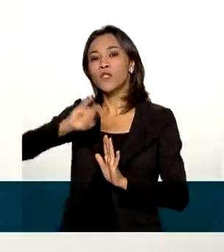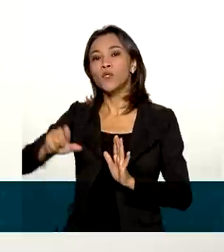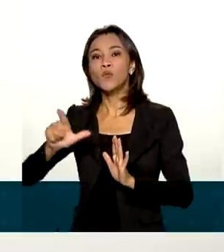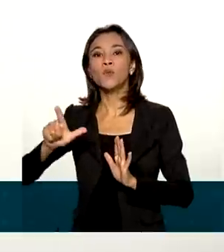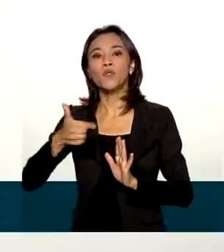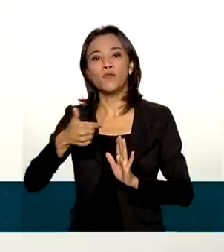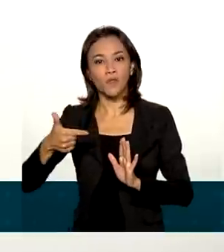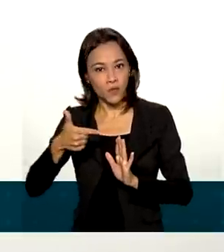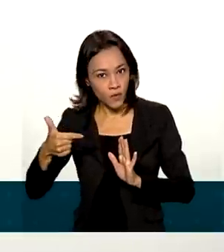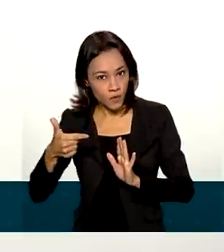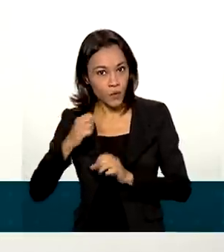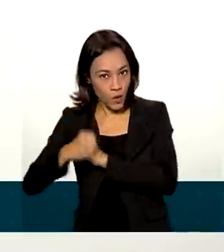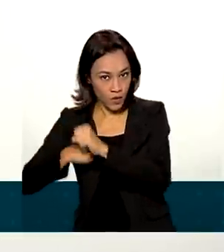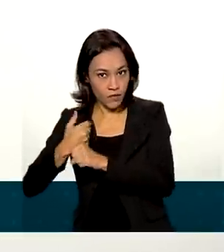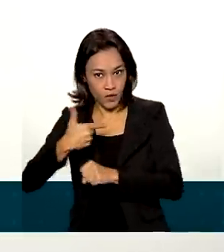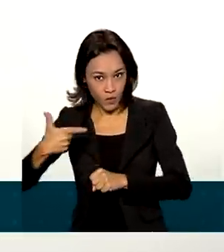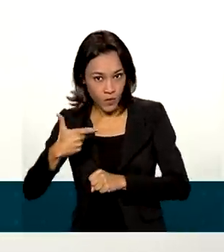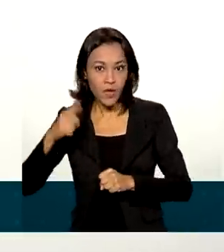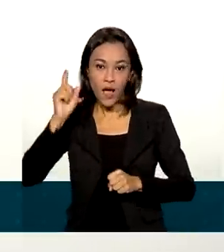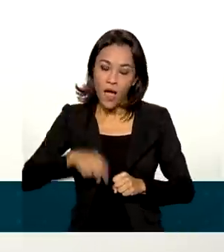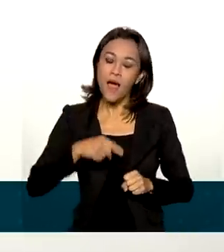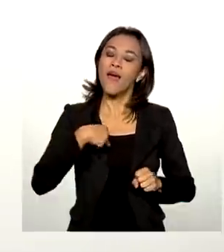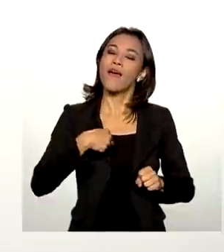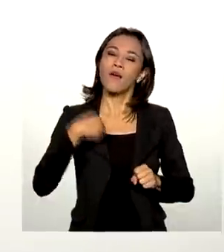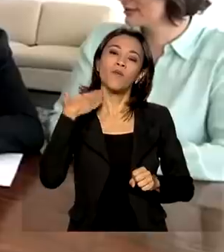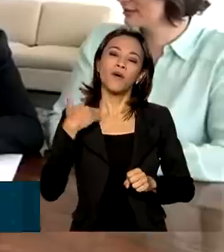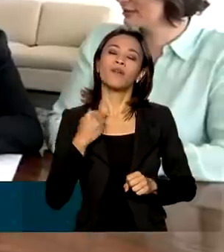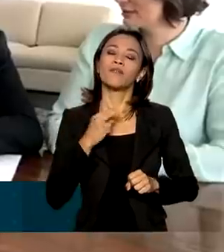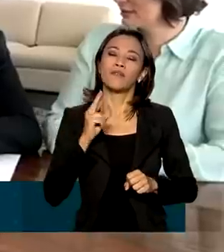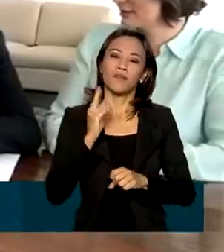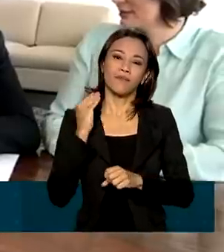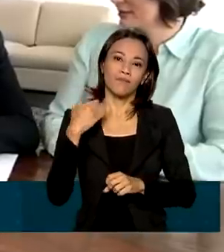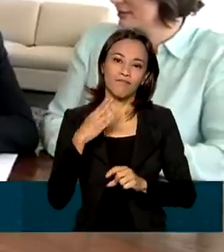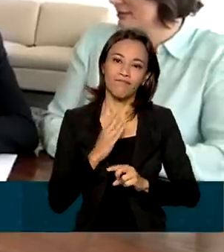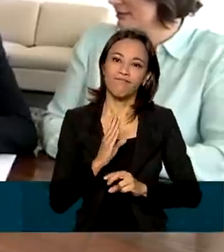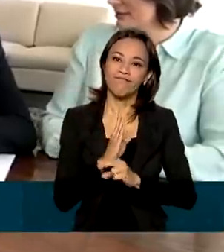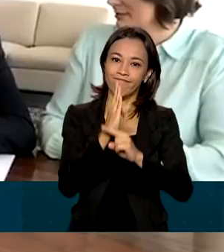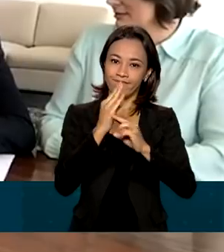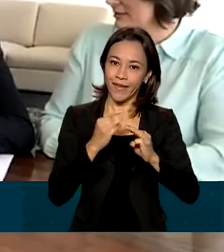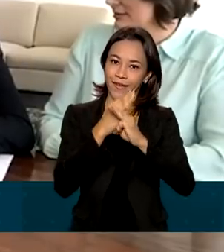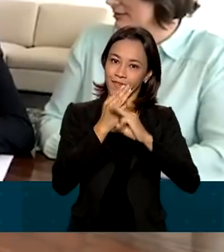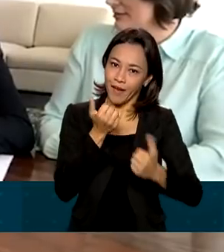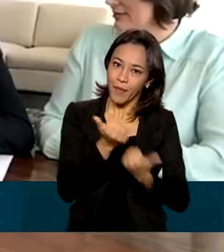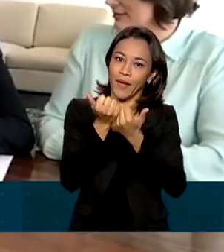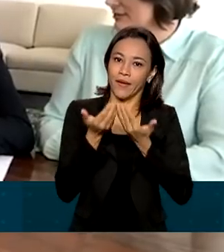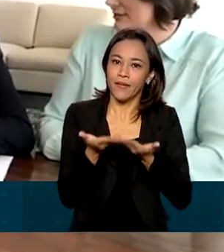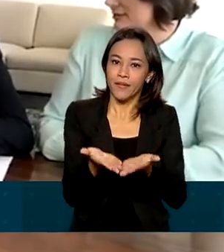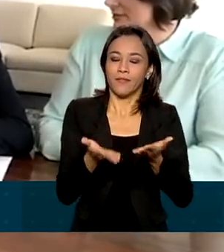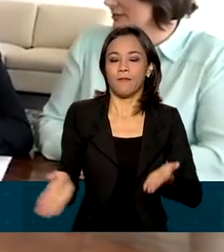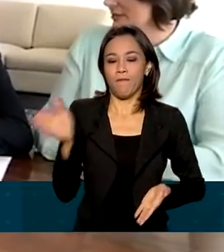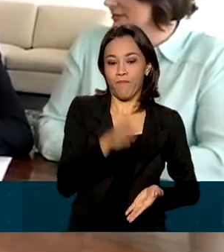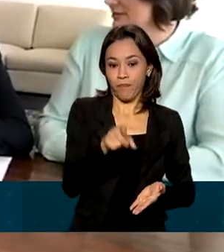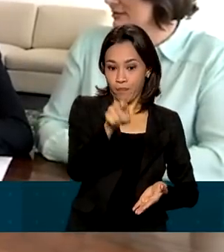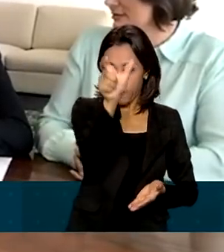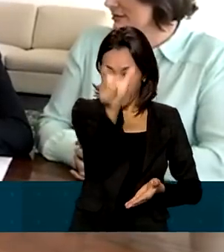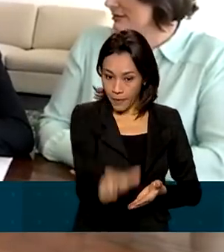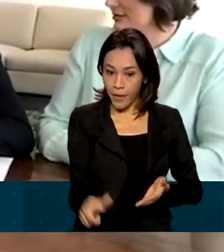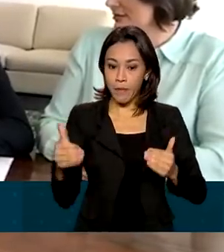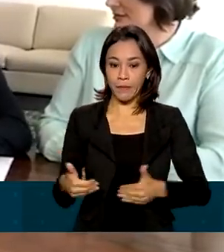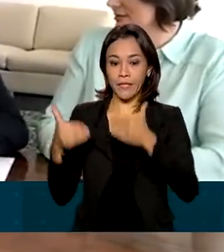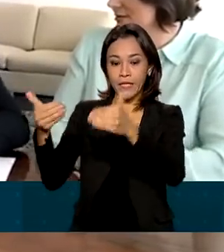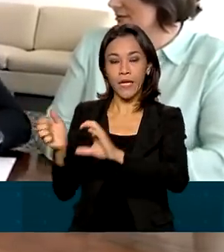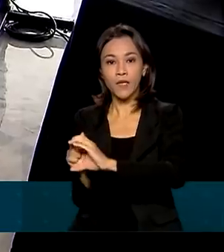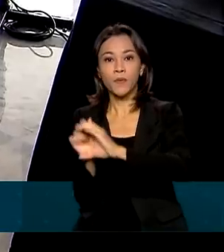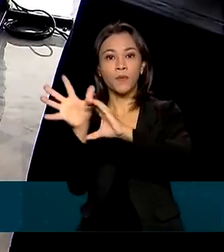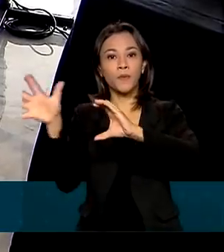novidade é a entrada da Caixa nesse tipo de financiamento. O Ministério da Ciência, Tecnologia e Inovações criou,